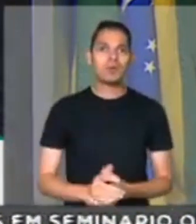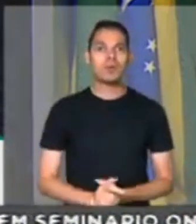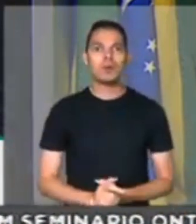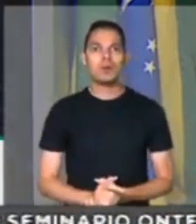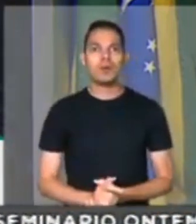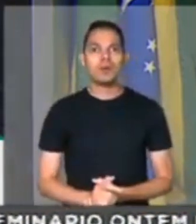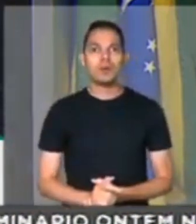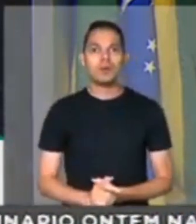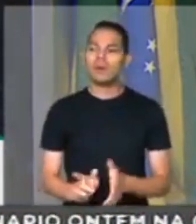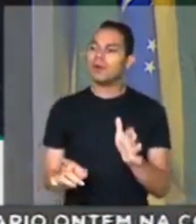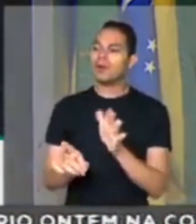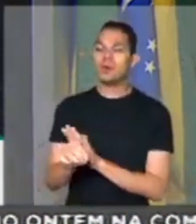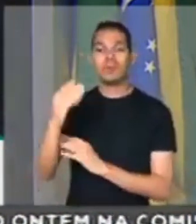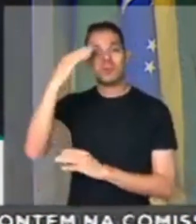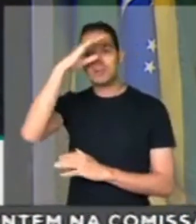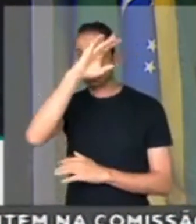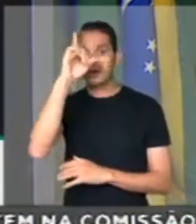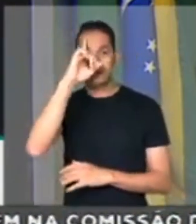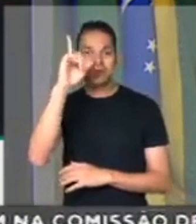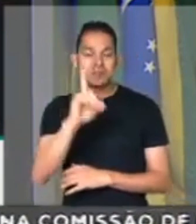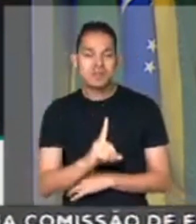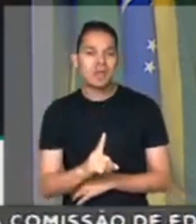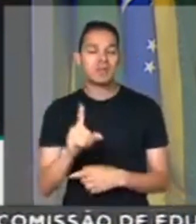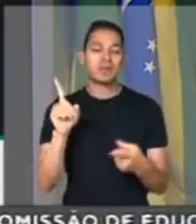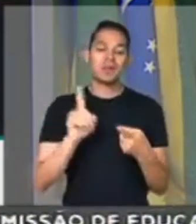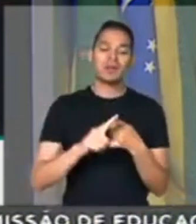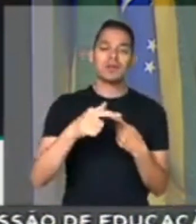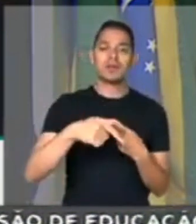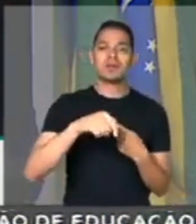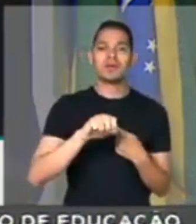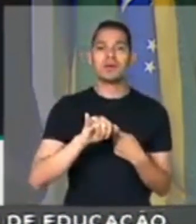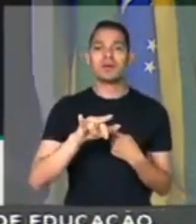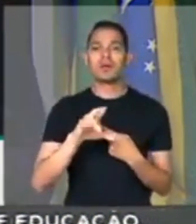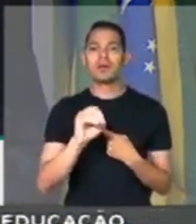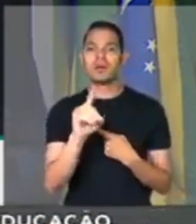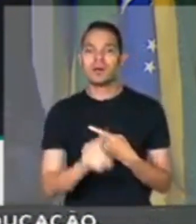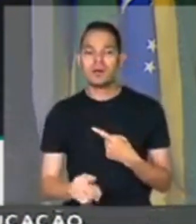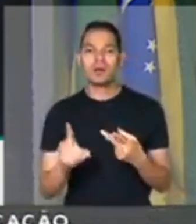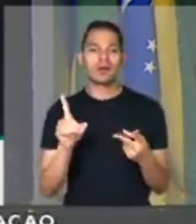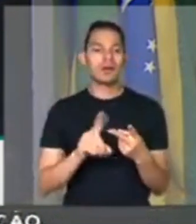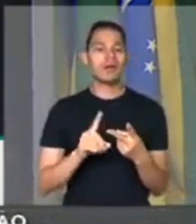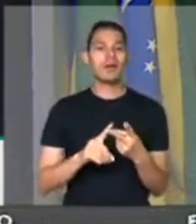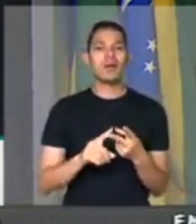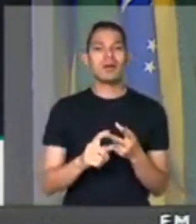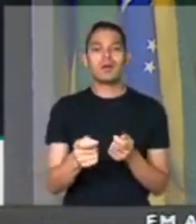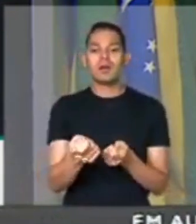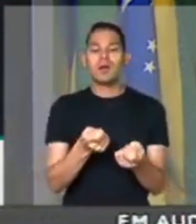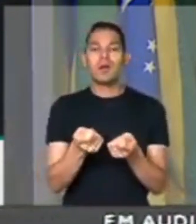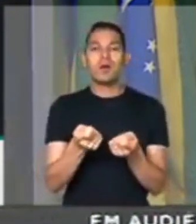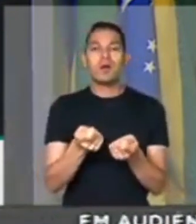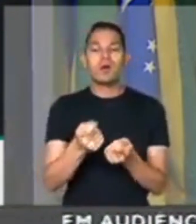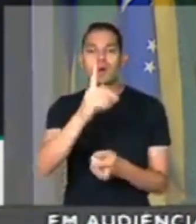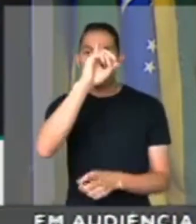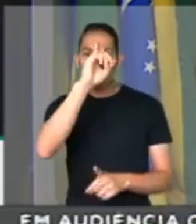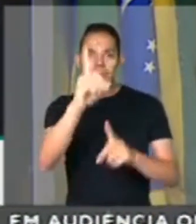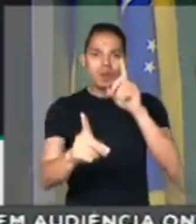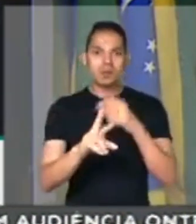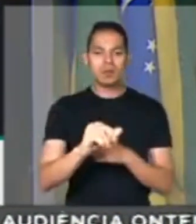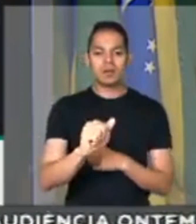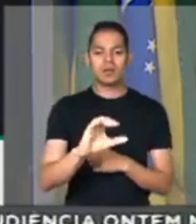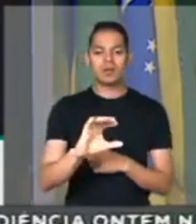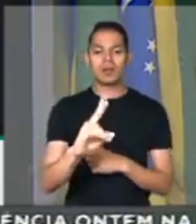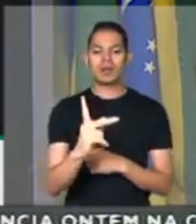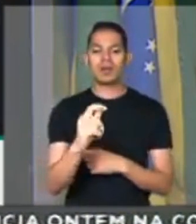né? Aliás, ele não sabe nem do Queiroz, ele não sabe quem comandou a tal da rachadinha, ele não sabe